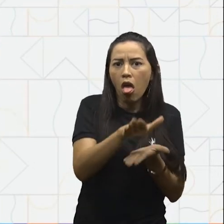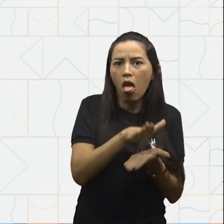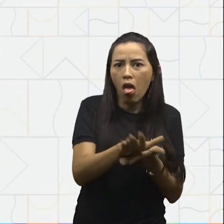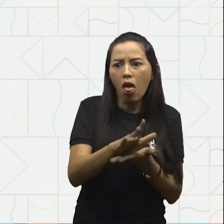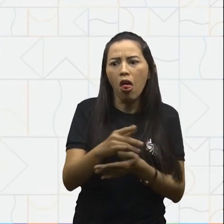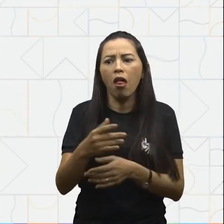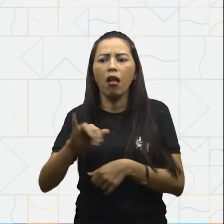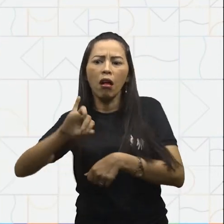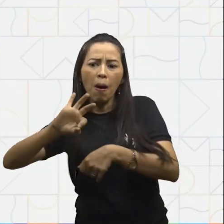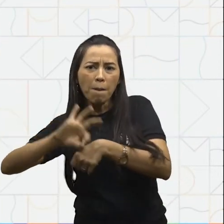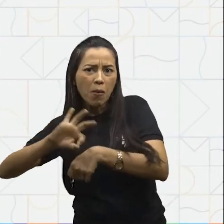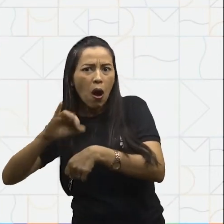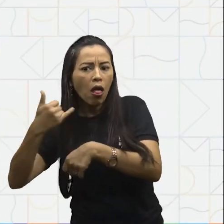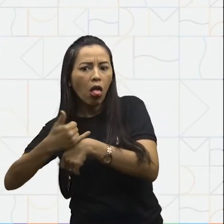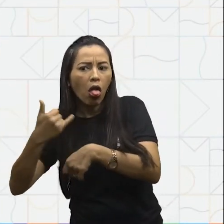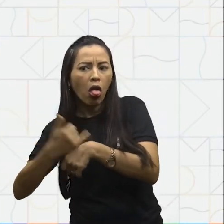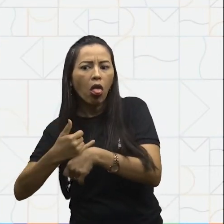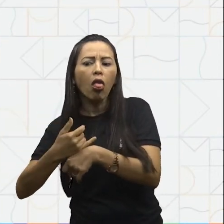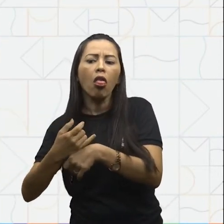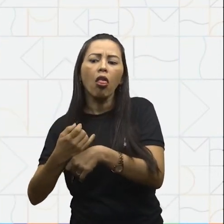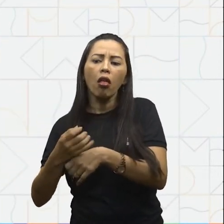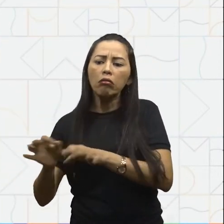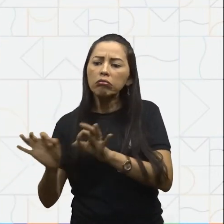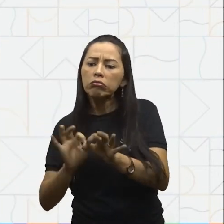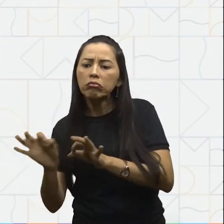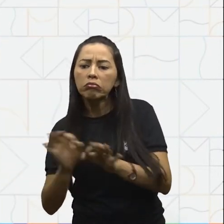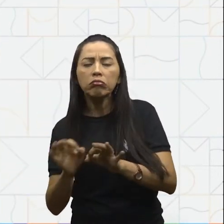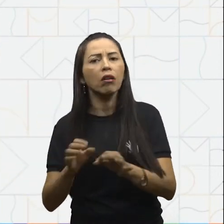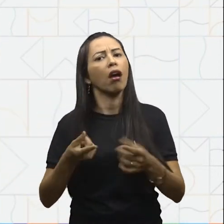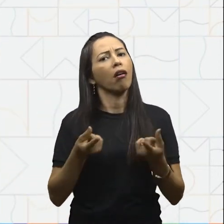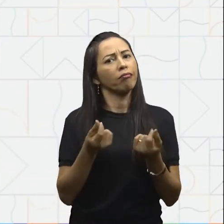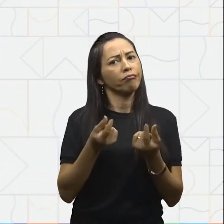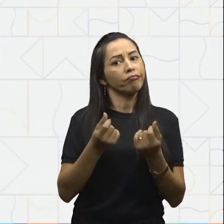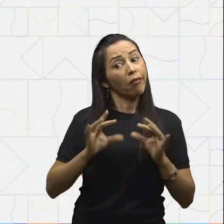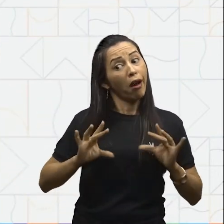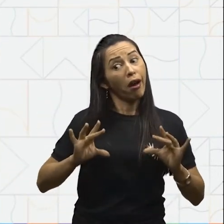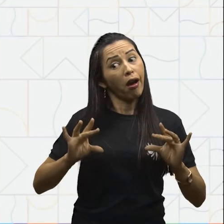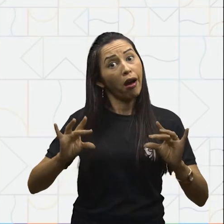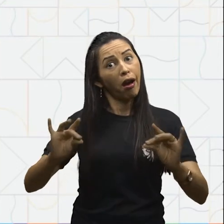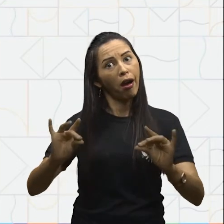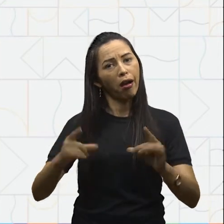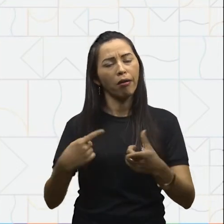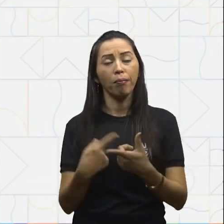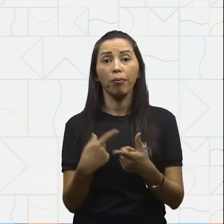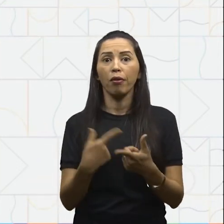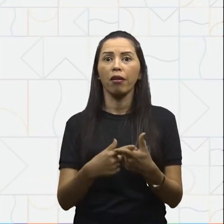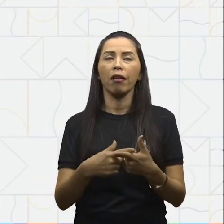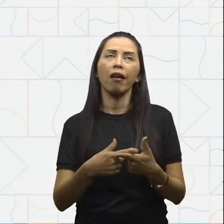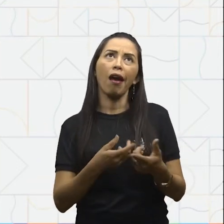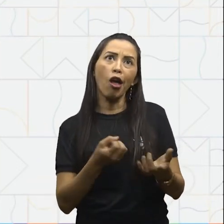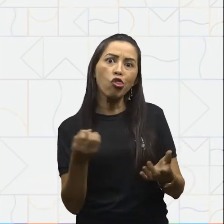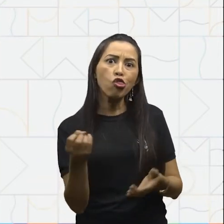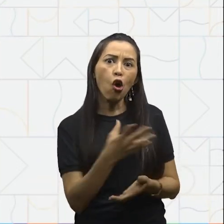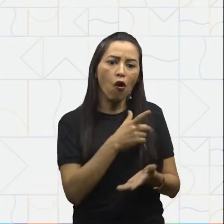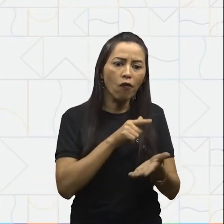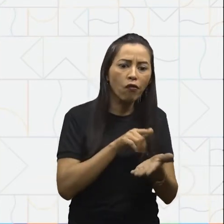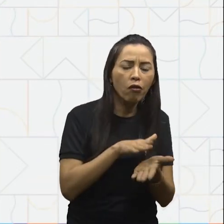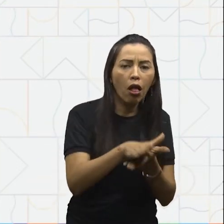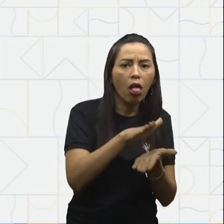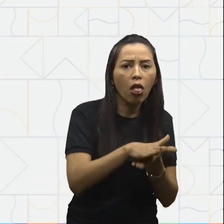É caro fazer dinheiro, né? Porque nós vamos precisar fazer novas impressões. Então,